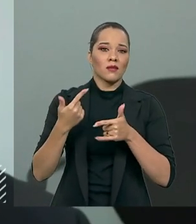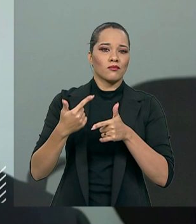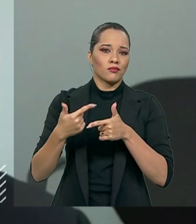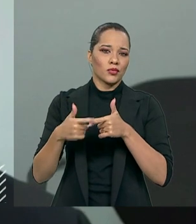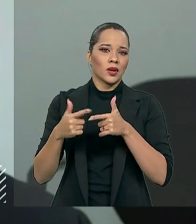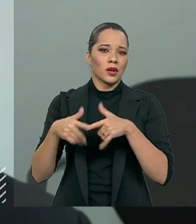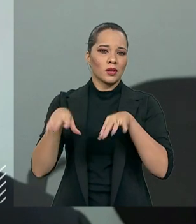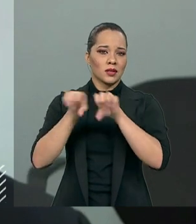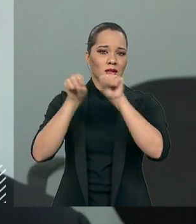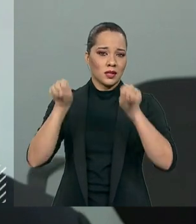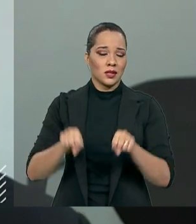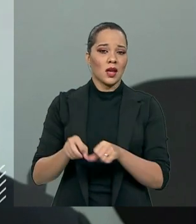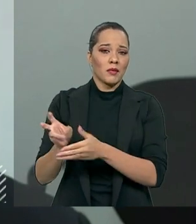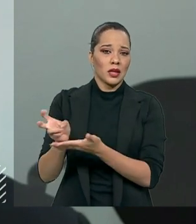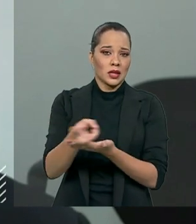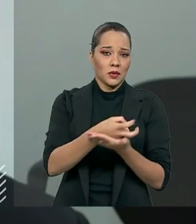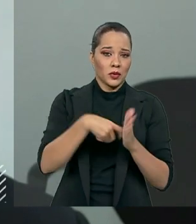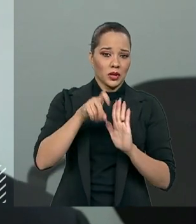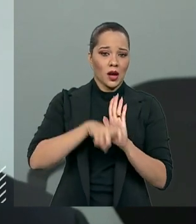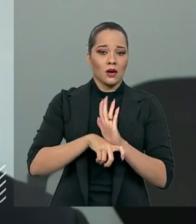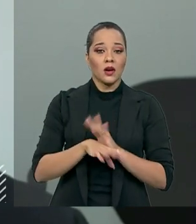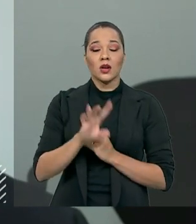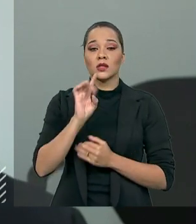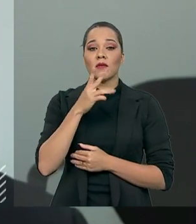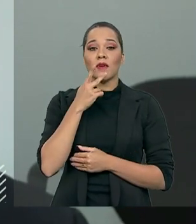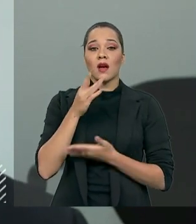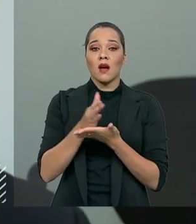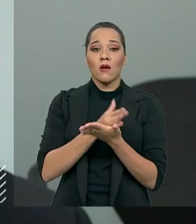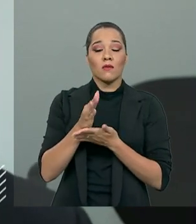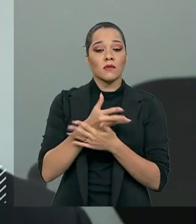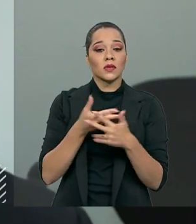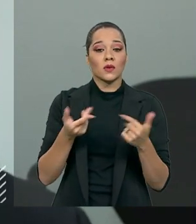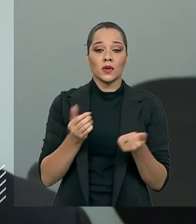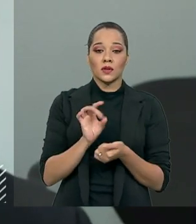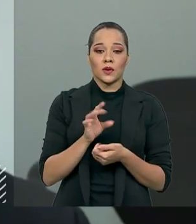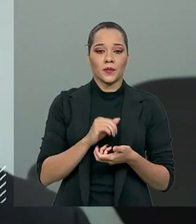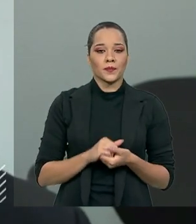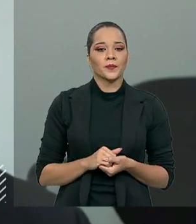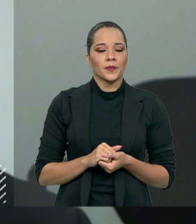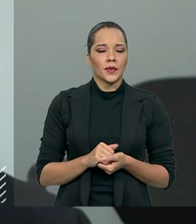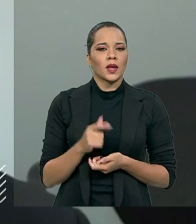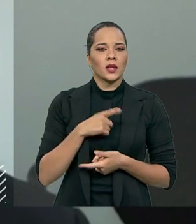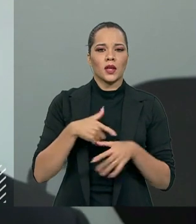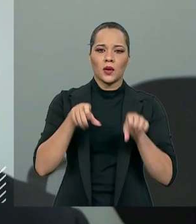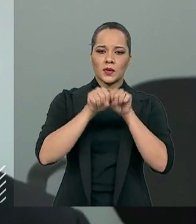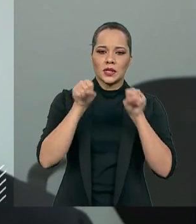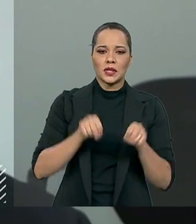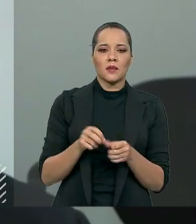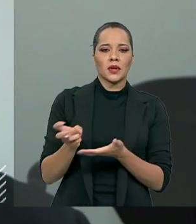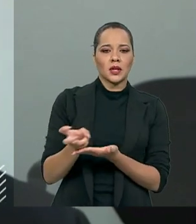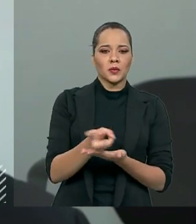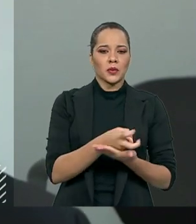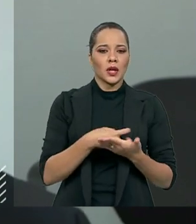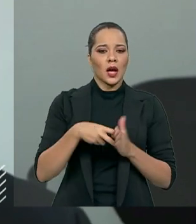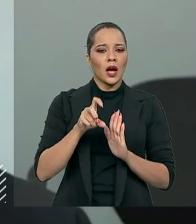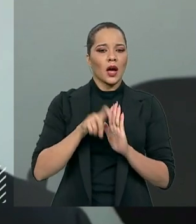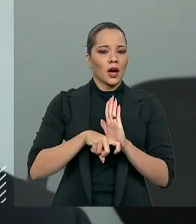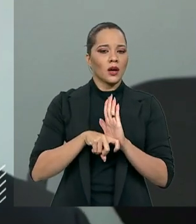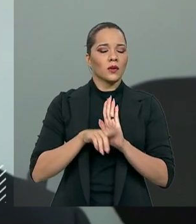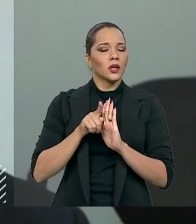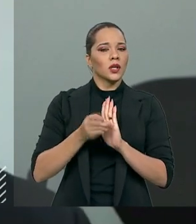tributário. Vou só colocar alguns pontos. Nós temos um sistema tributário que retira